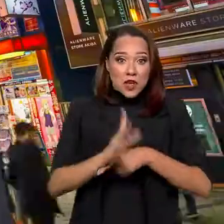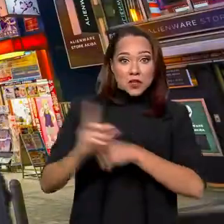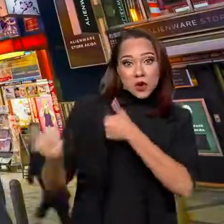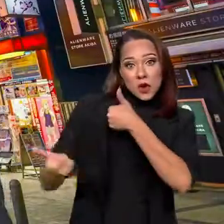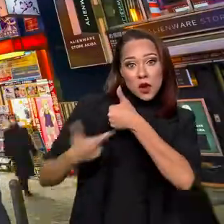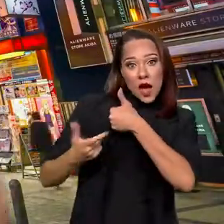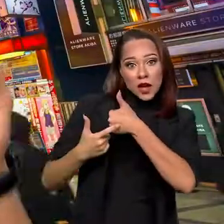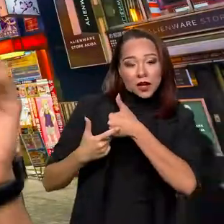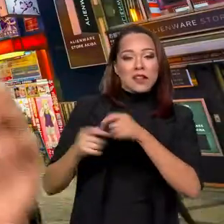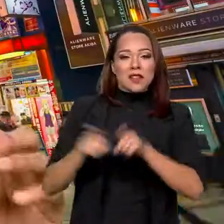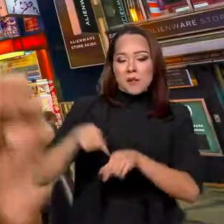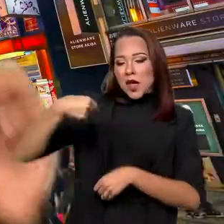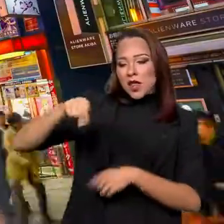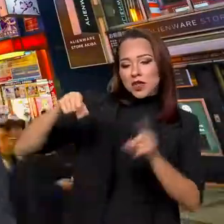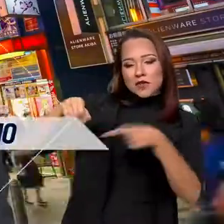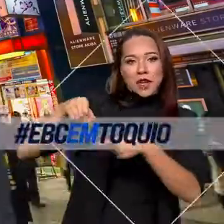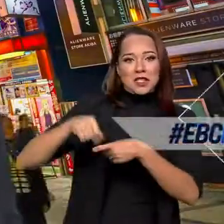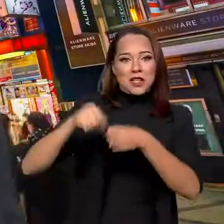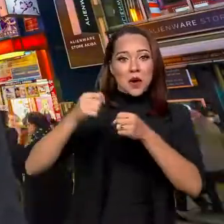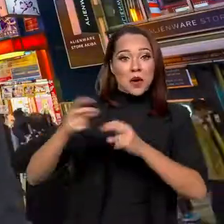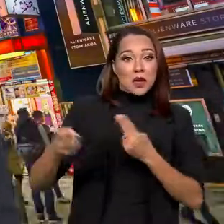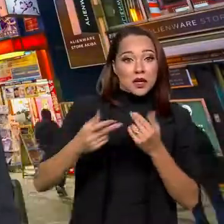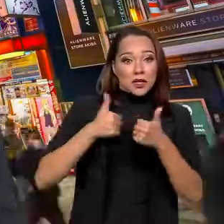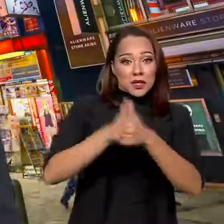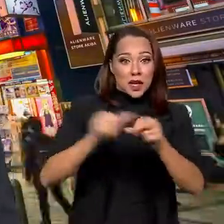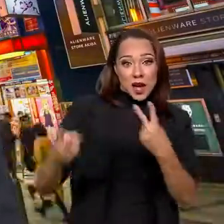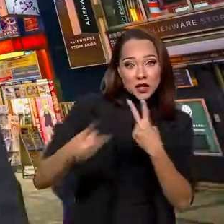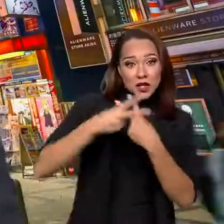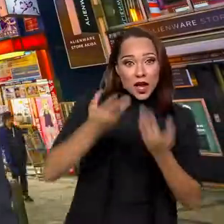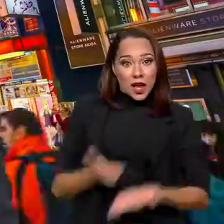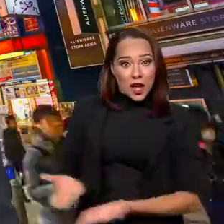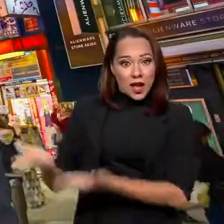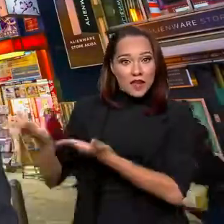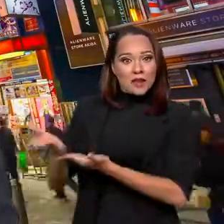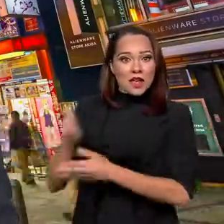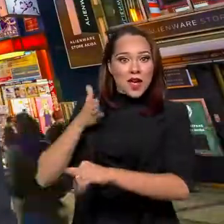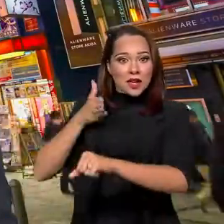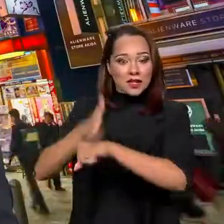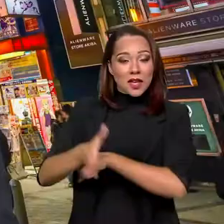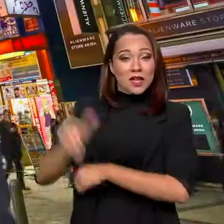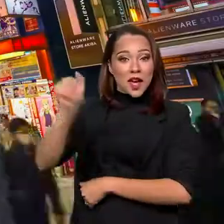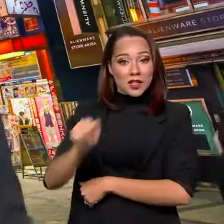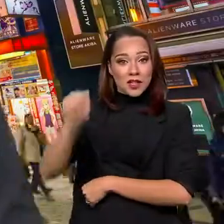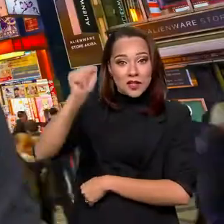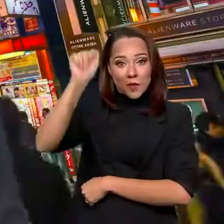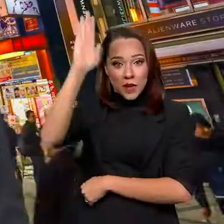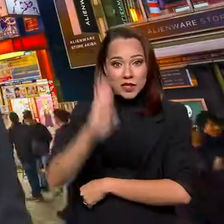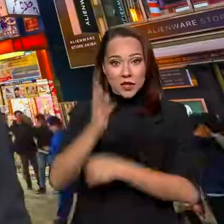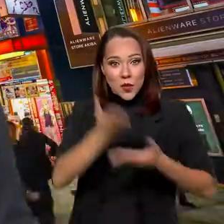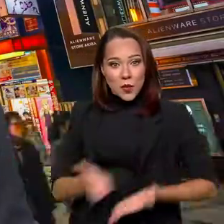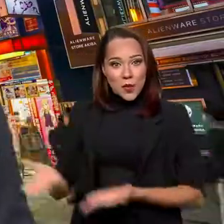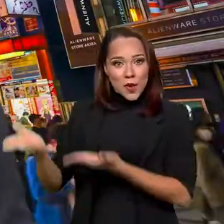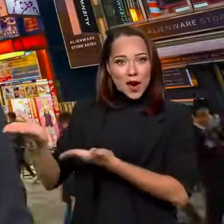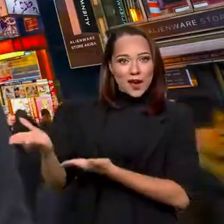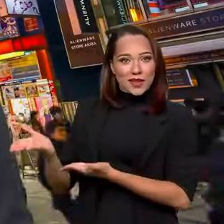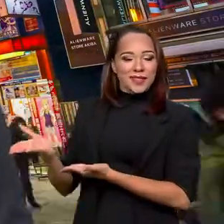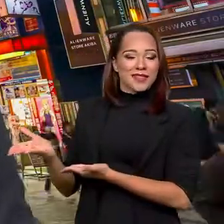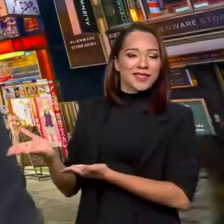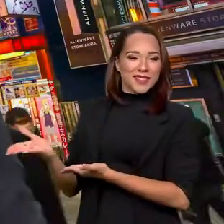ativa as notificações. Siga a hashtag EBC em Tóquio e acesse agenciabrasil.ebc.com